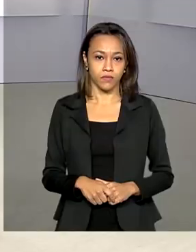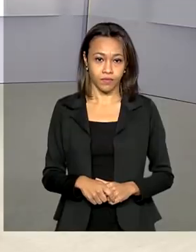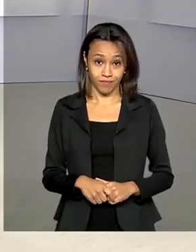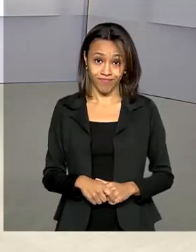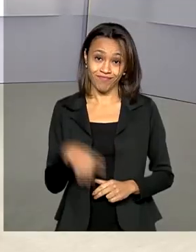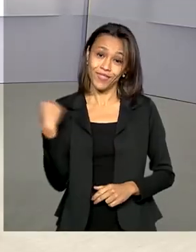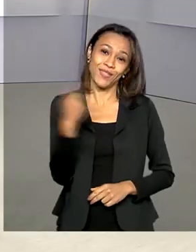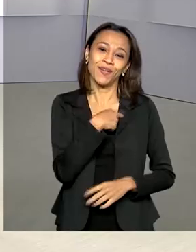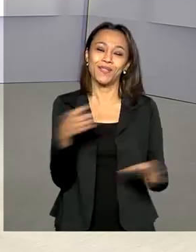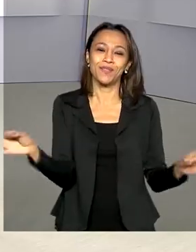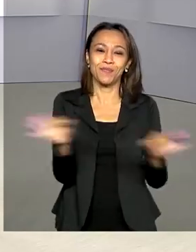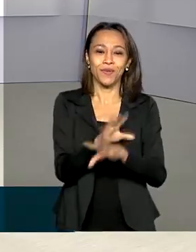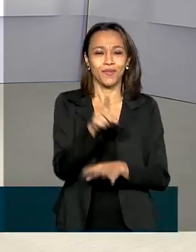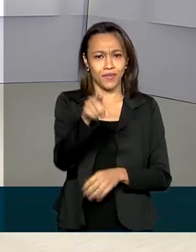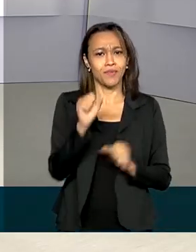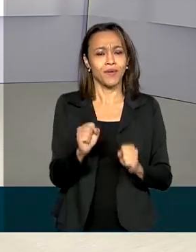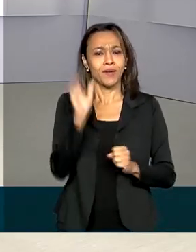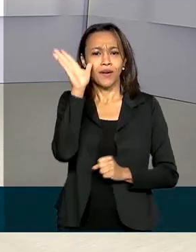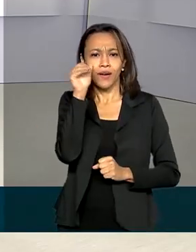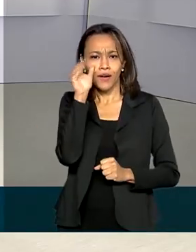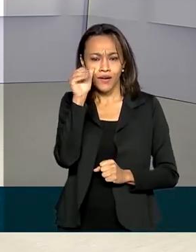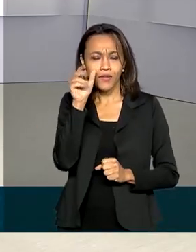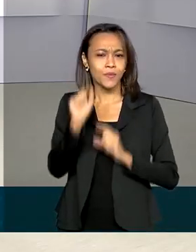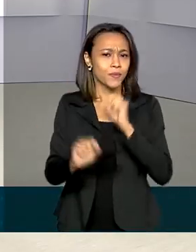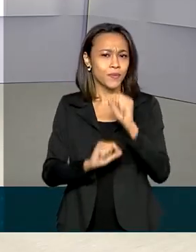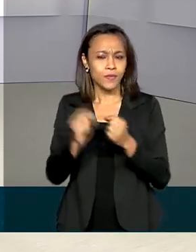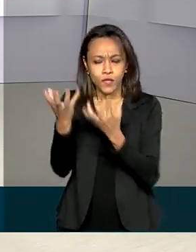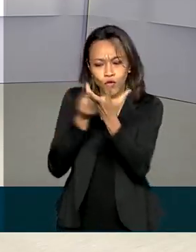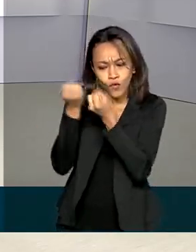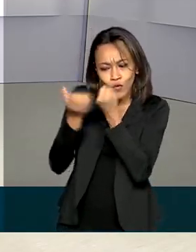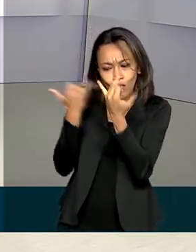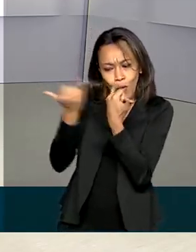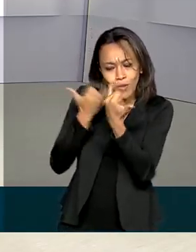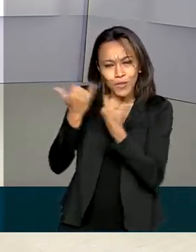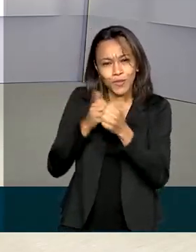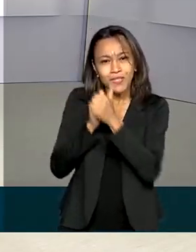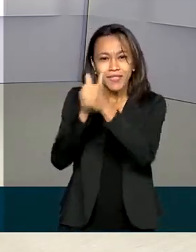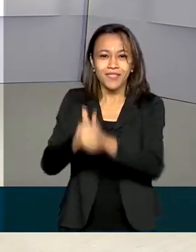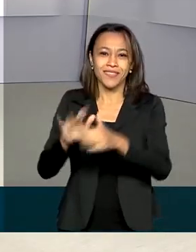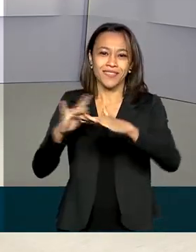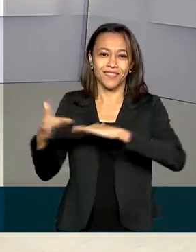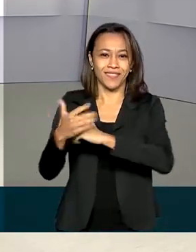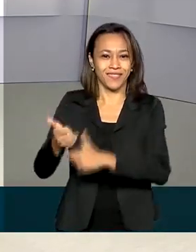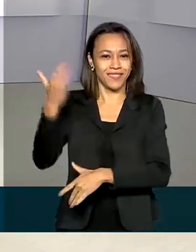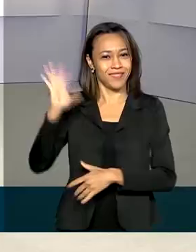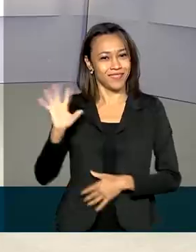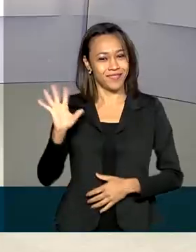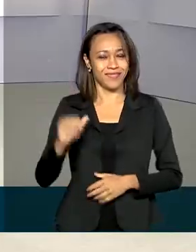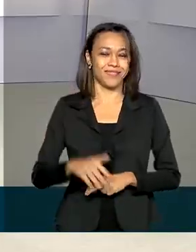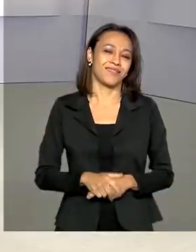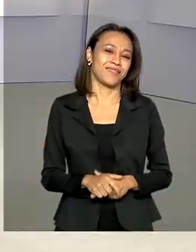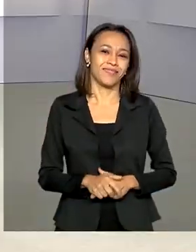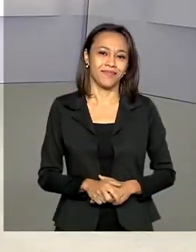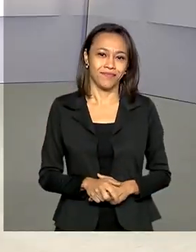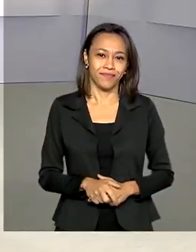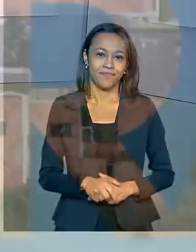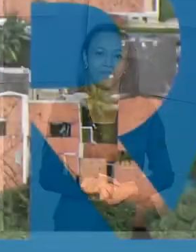A gente fica por aqui. Você pode continuar bem informado seguindo nossas redes sociais. Até a próxima edição. Transcrição